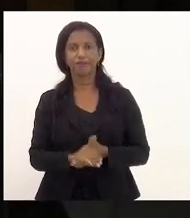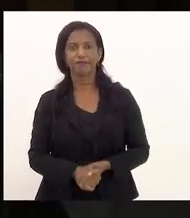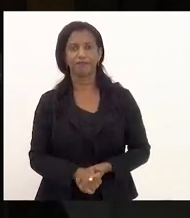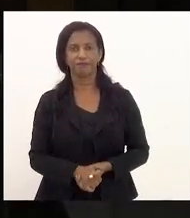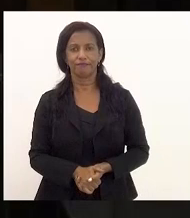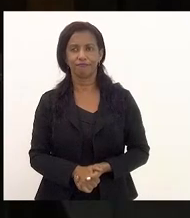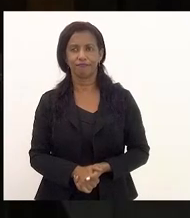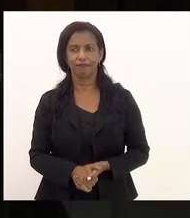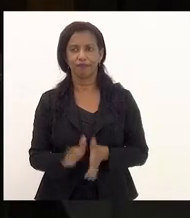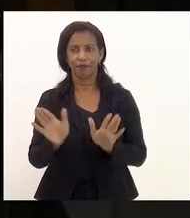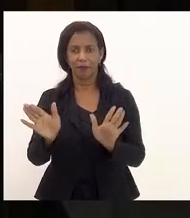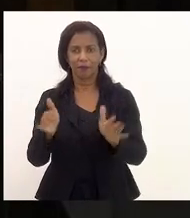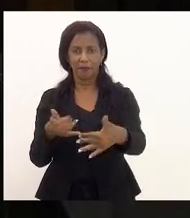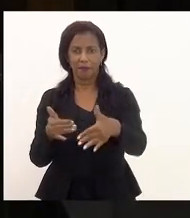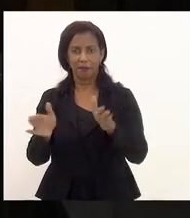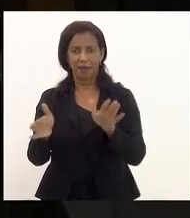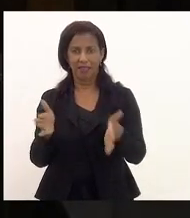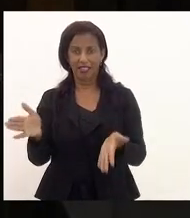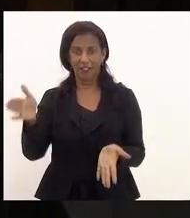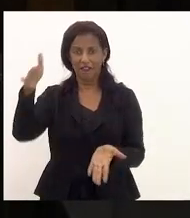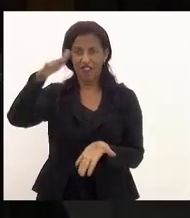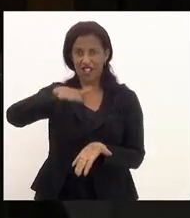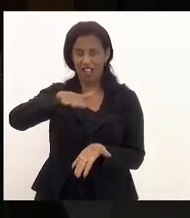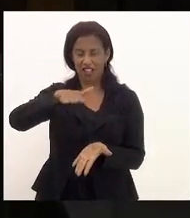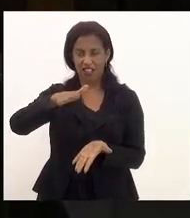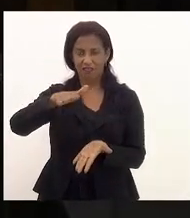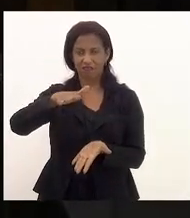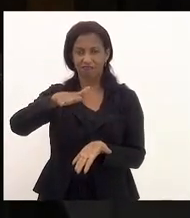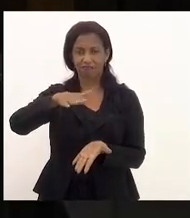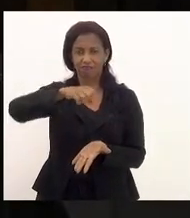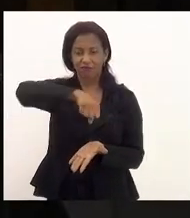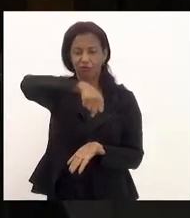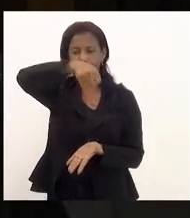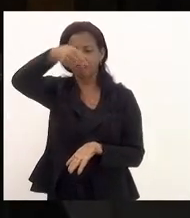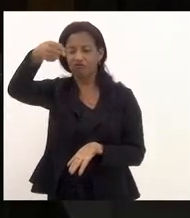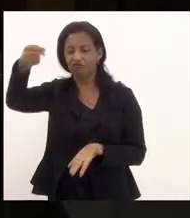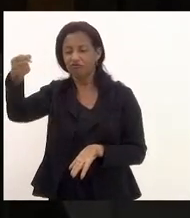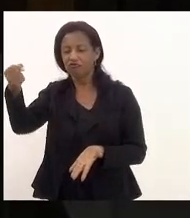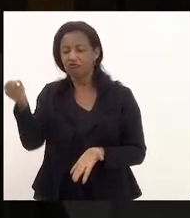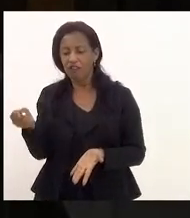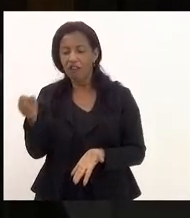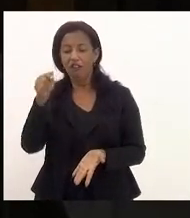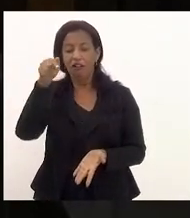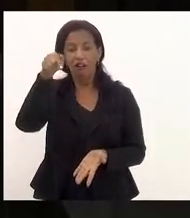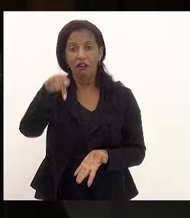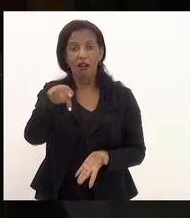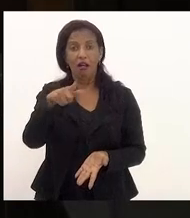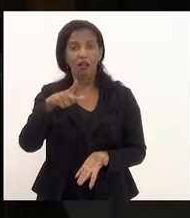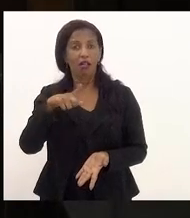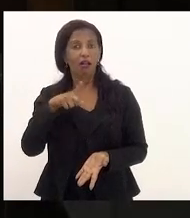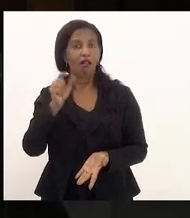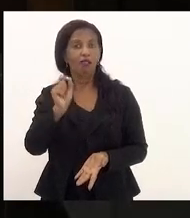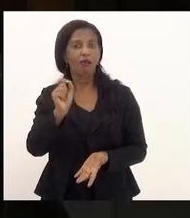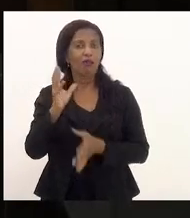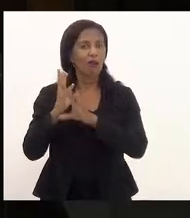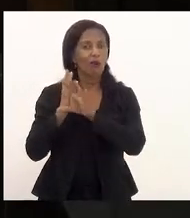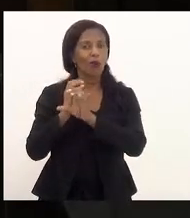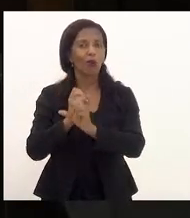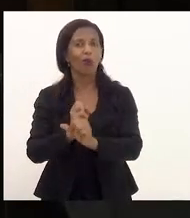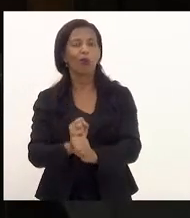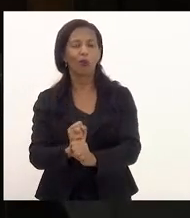uma caixa hermeticamente fechada, que era exatamente o cálculo